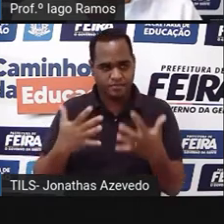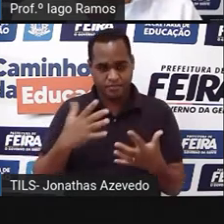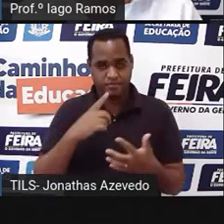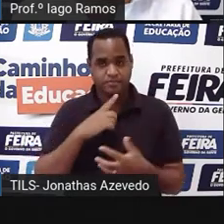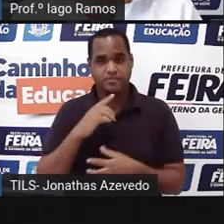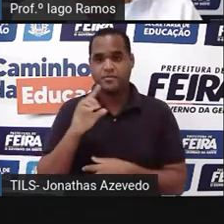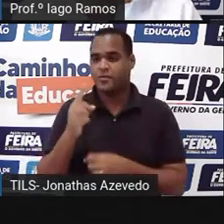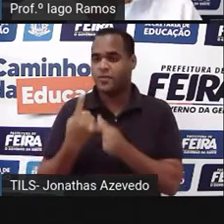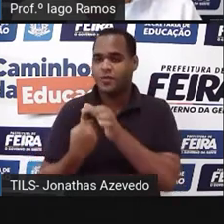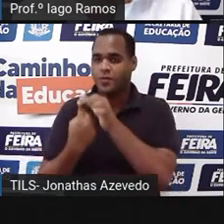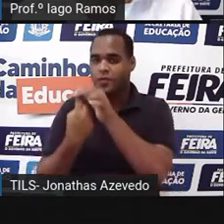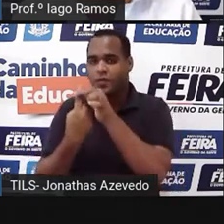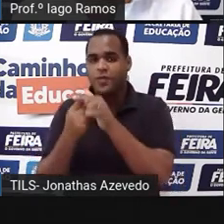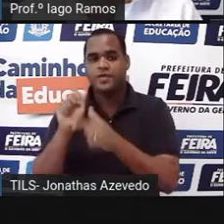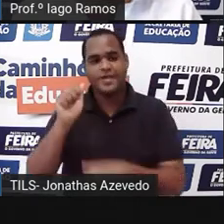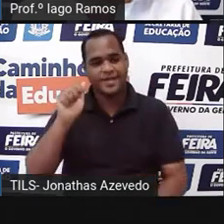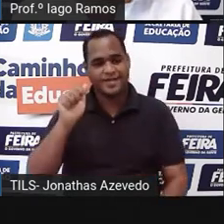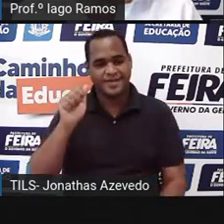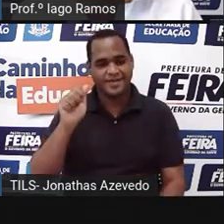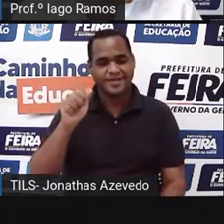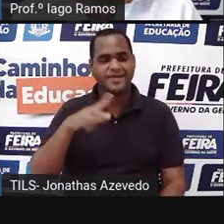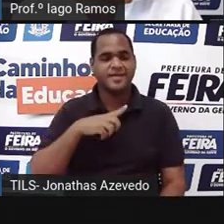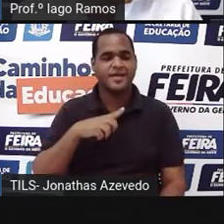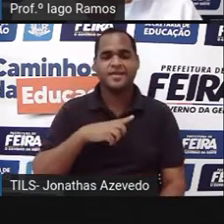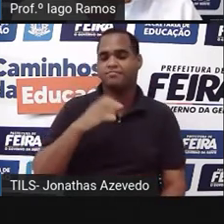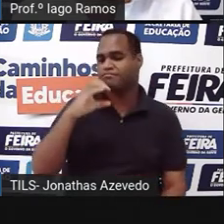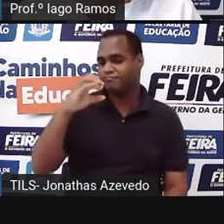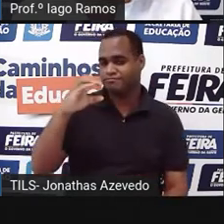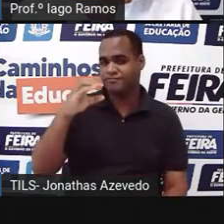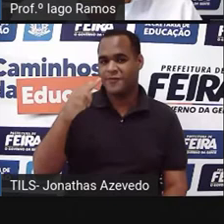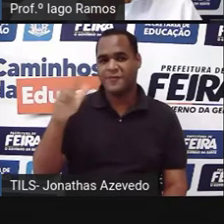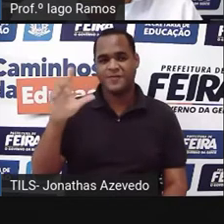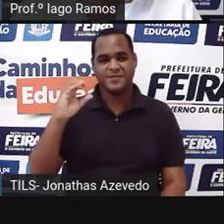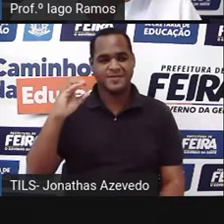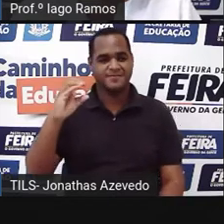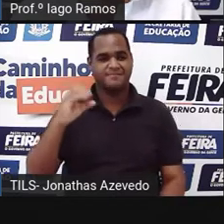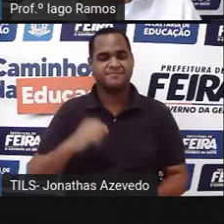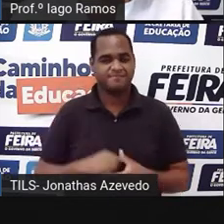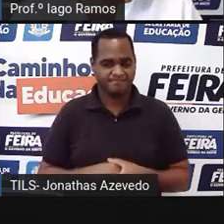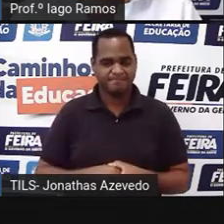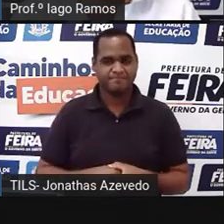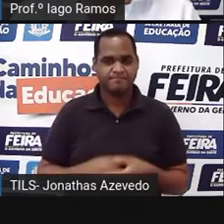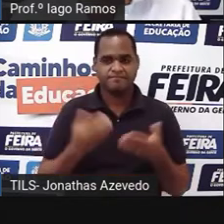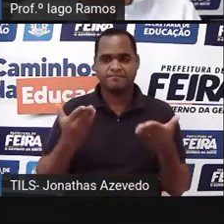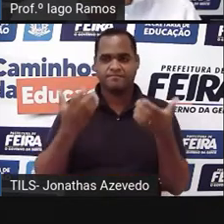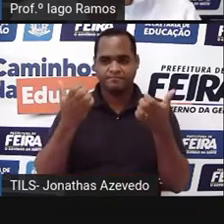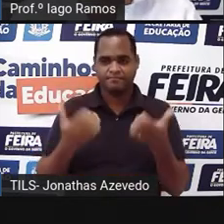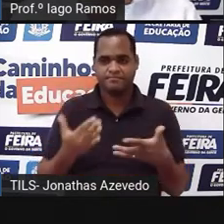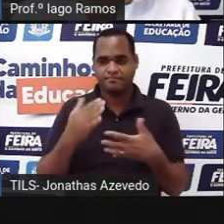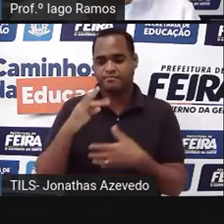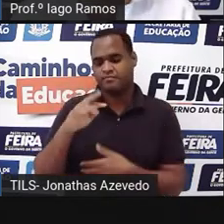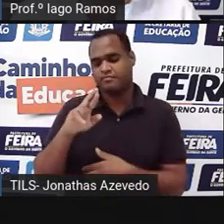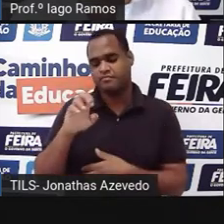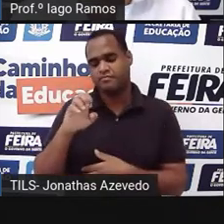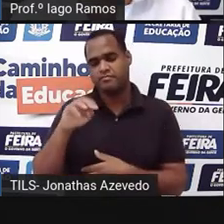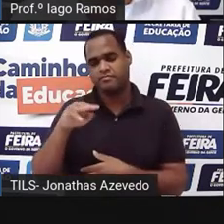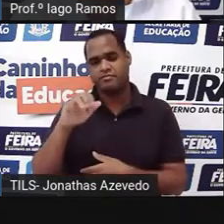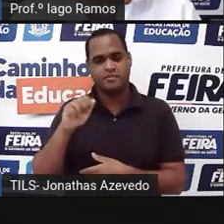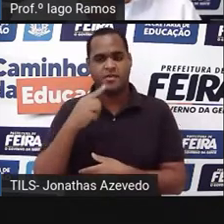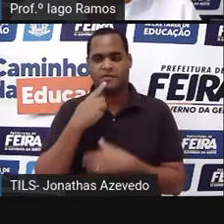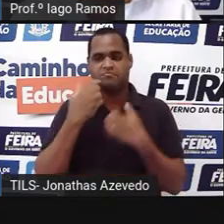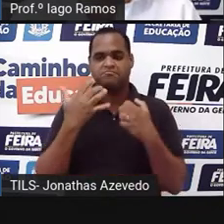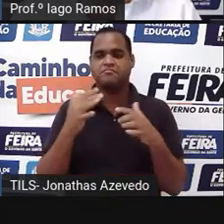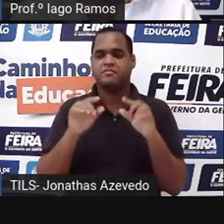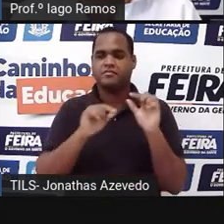esse lado com medida A e esse lado com medida C. E aí o teorema de Pitágoras vai dizer o seguinte, olha só,